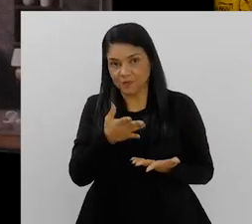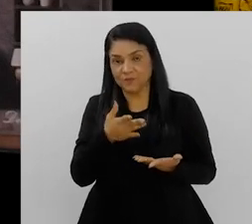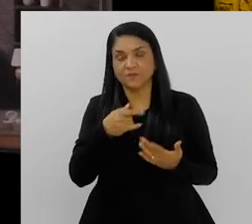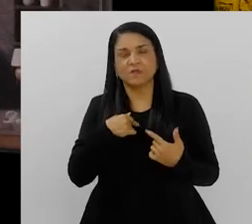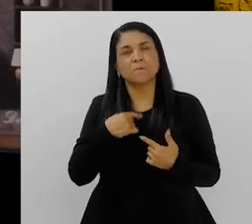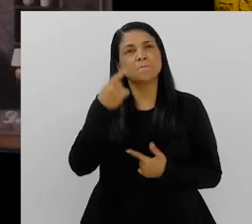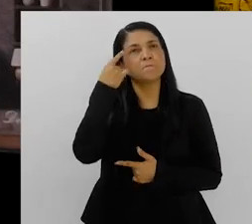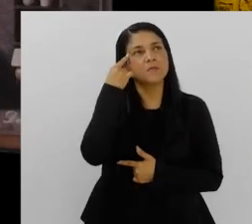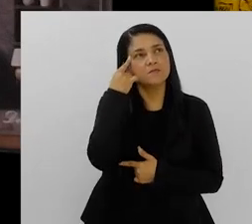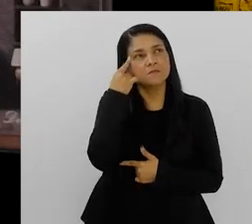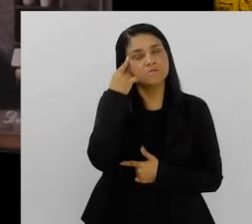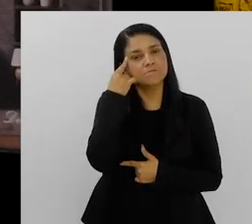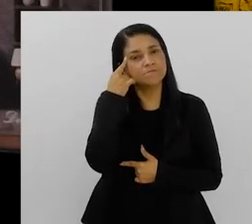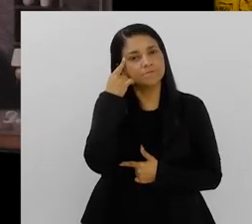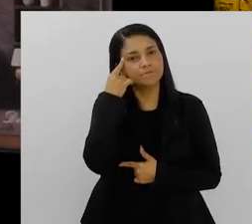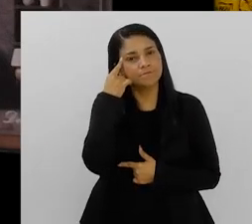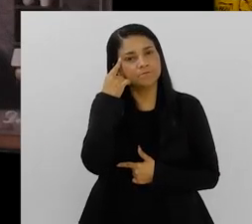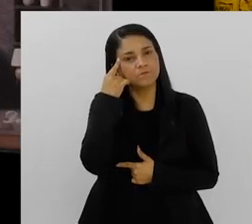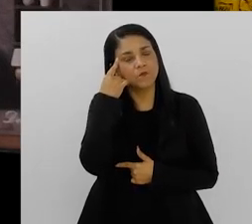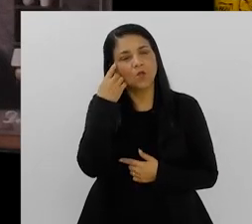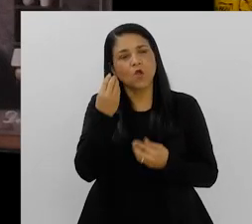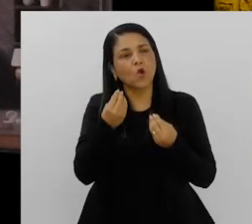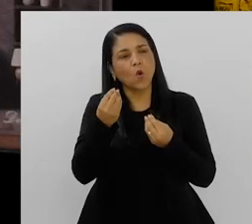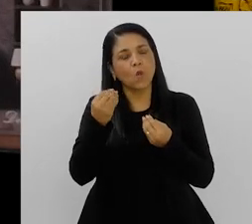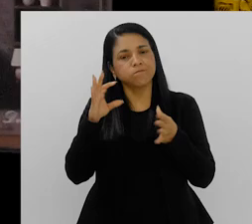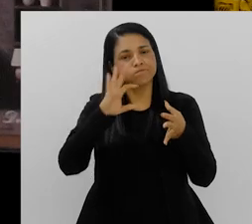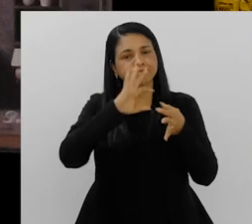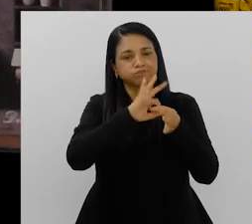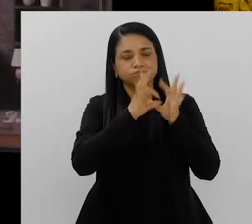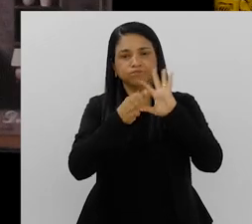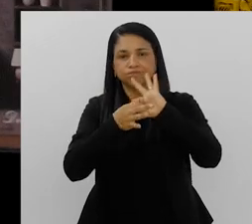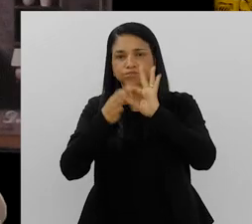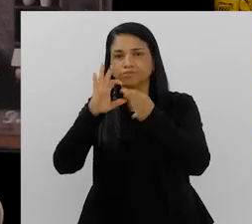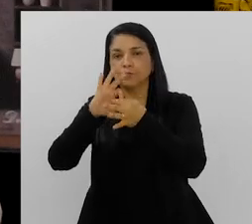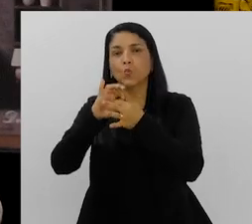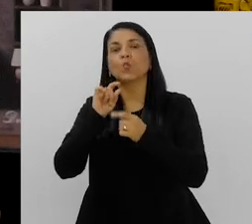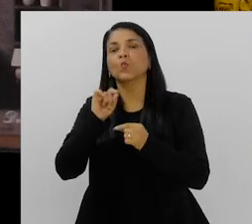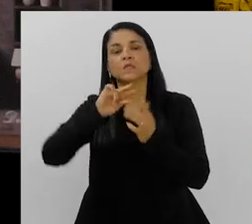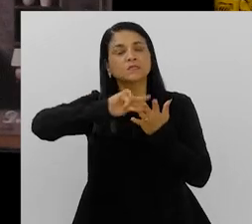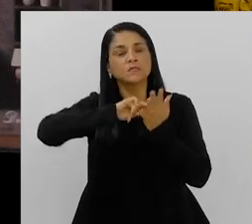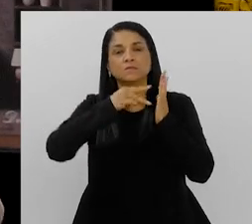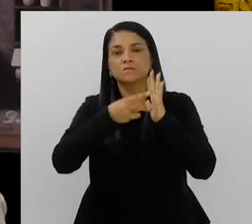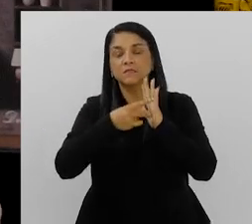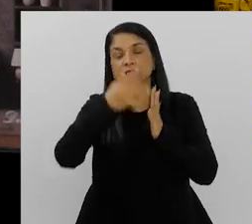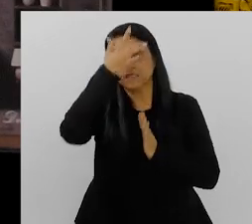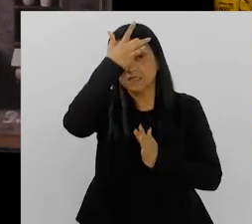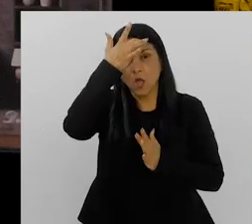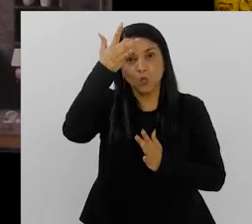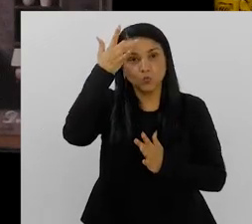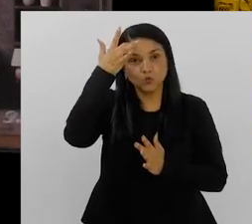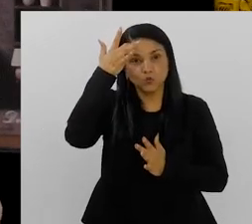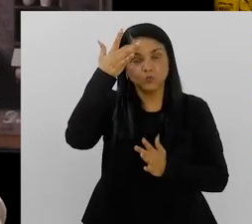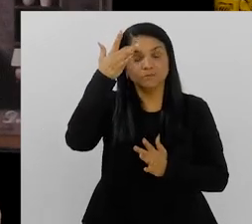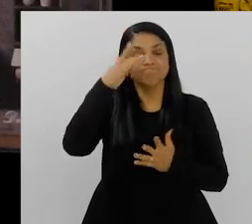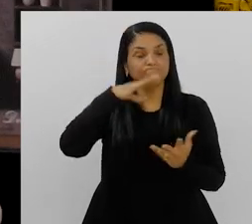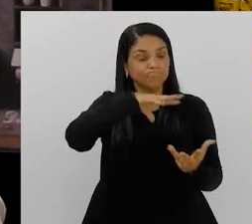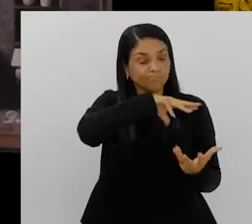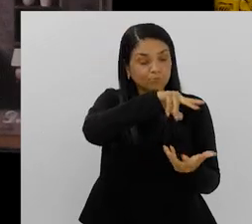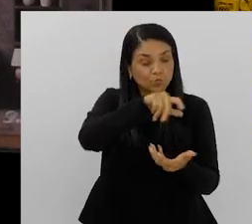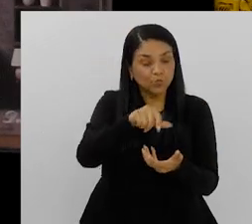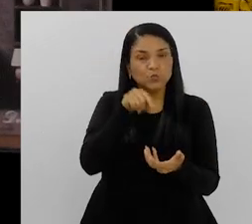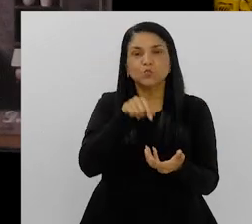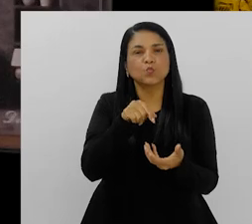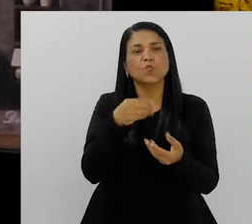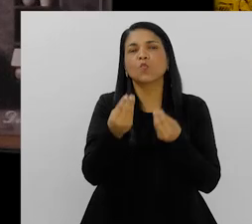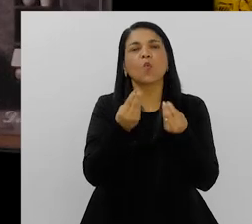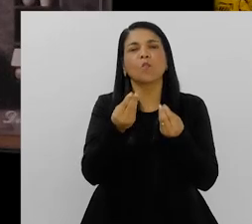E aí a gente pode ficar pensando em relação a todo esse contexto, o que seria, de fato, a saúde mental a nível global, né? Onde a gente